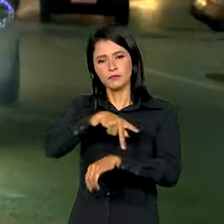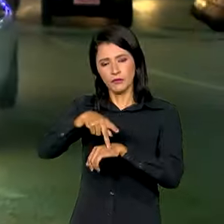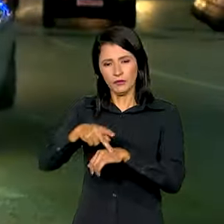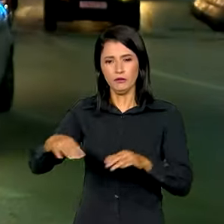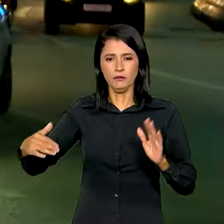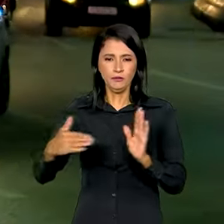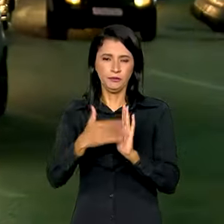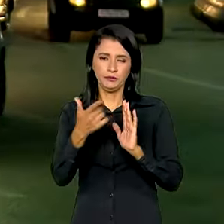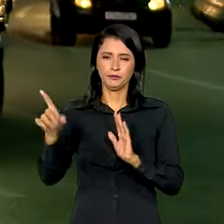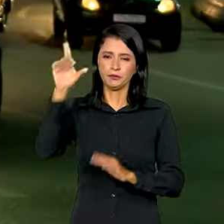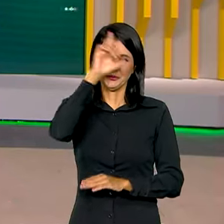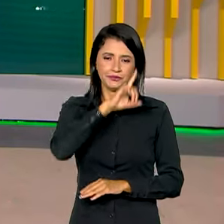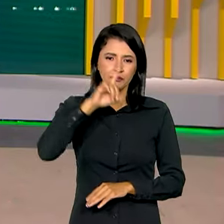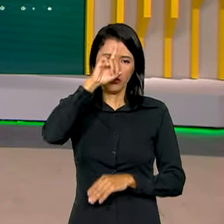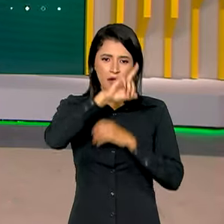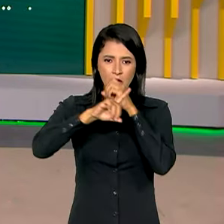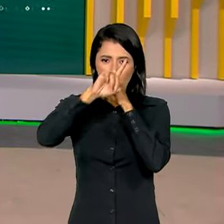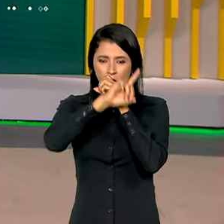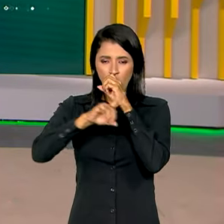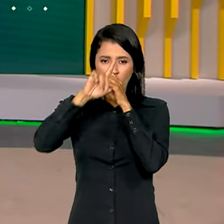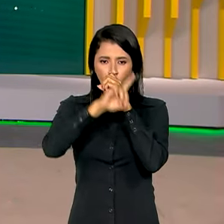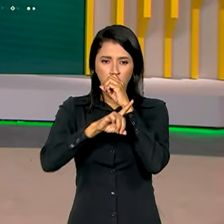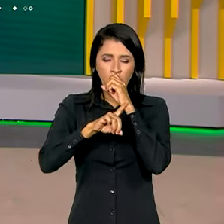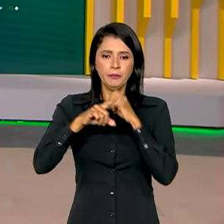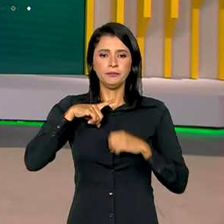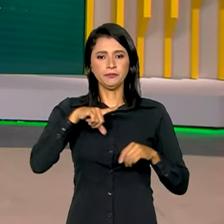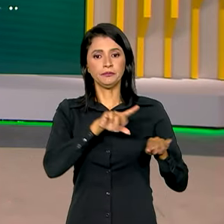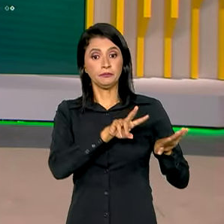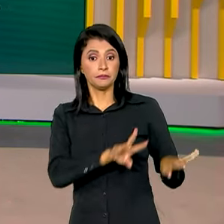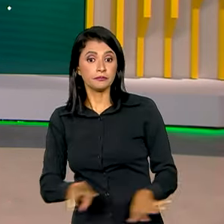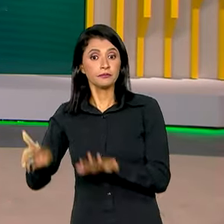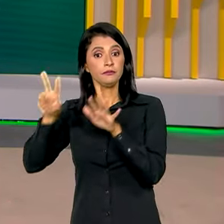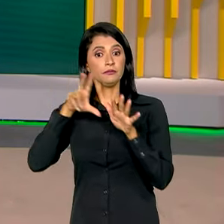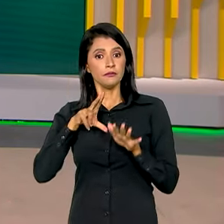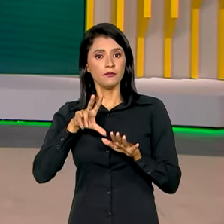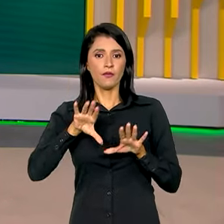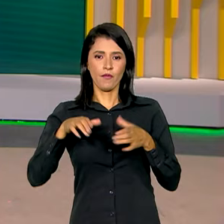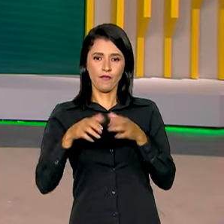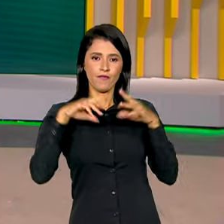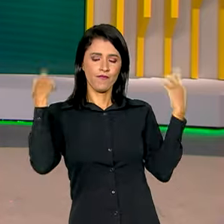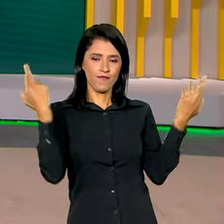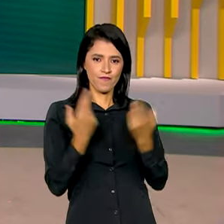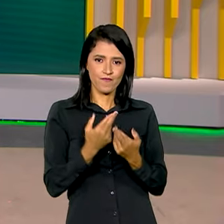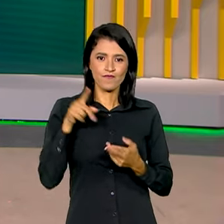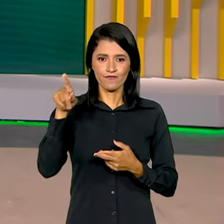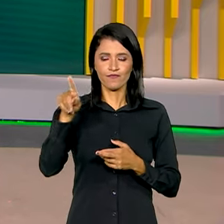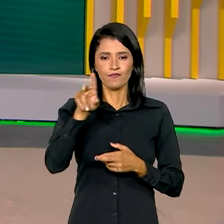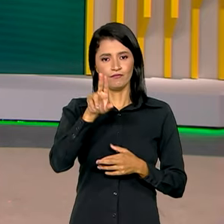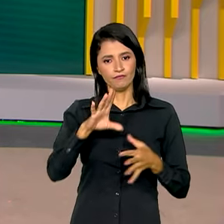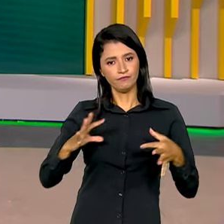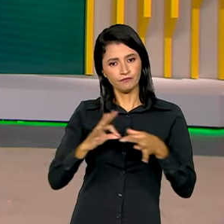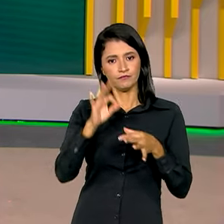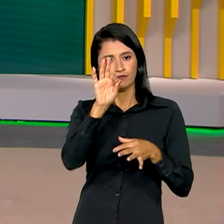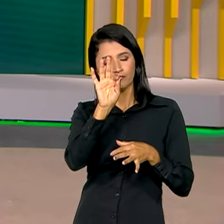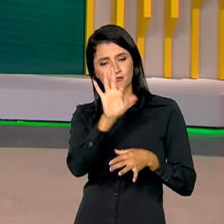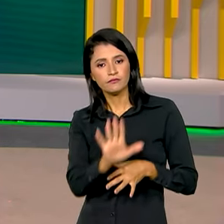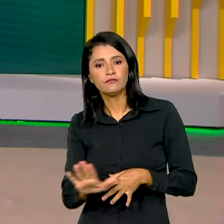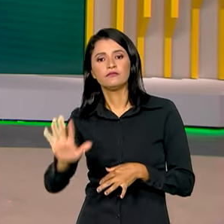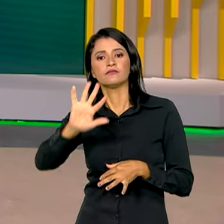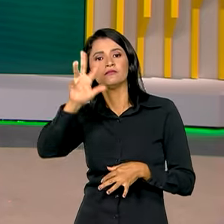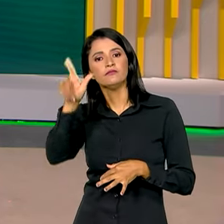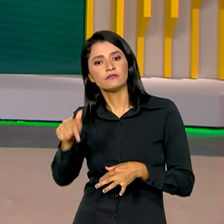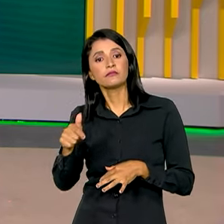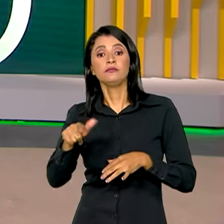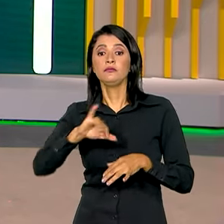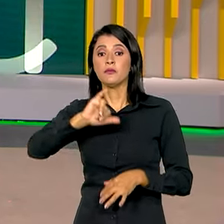até o próximo domingo. E durante a Cúpula da União Africana, o presidente Lula também vai aproveitar para conversar com